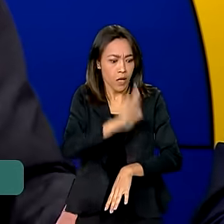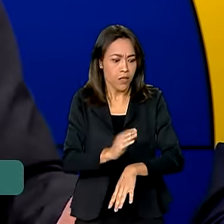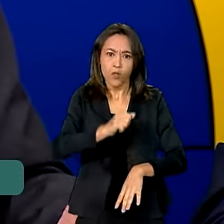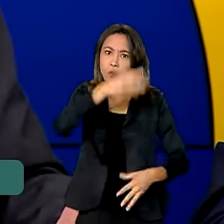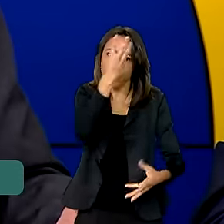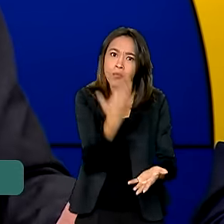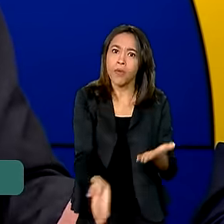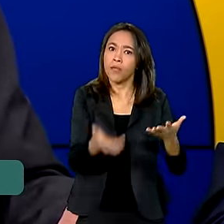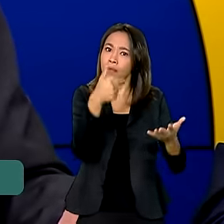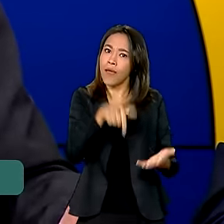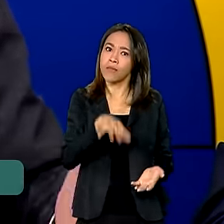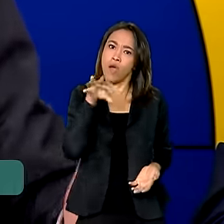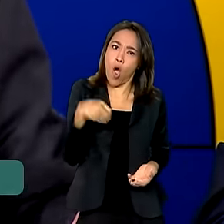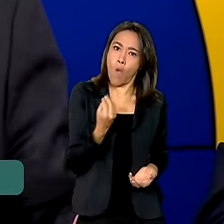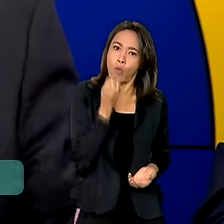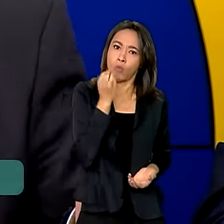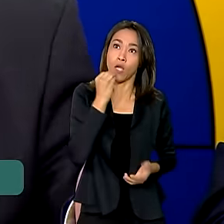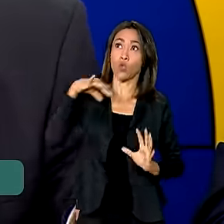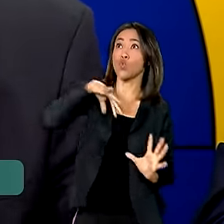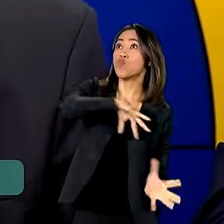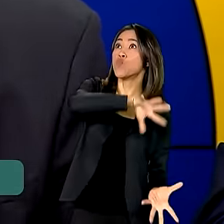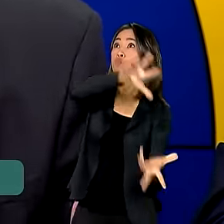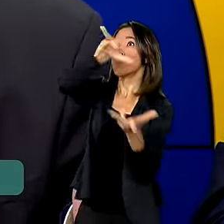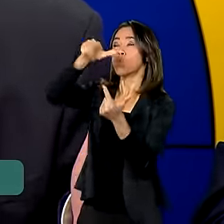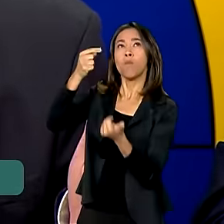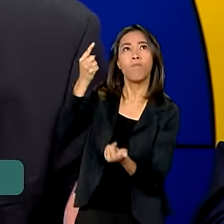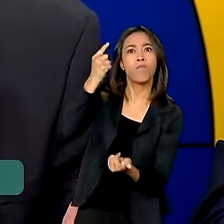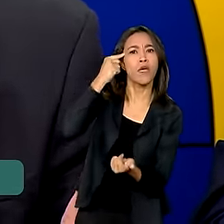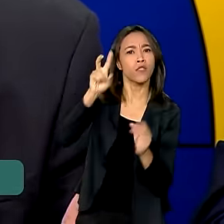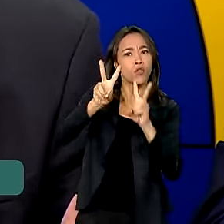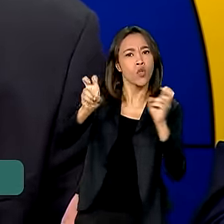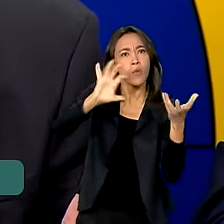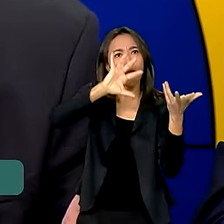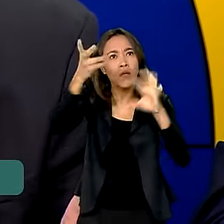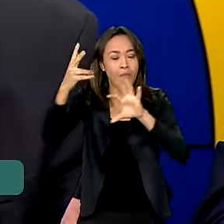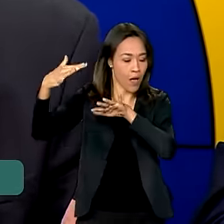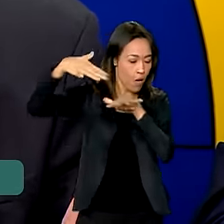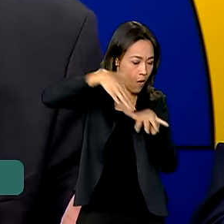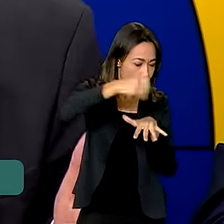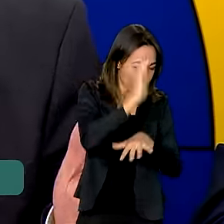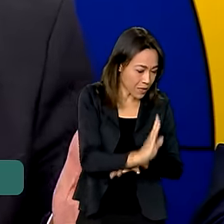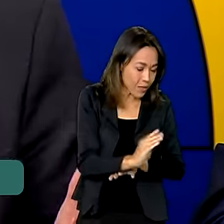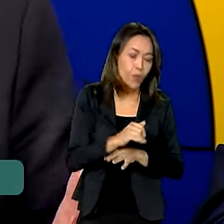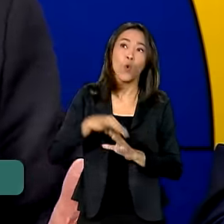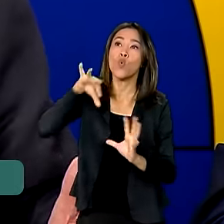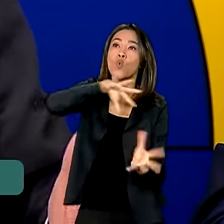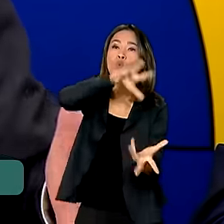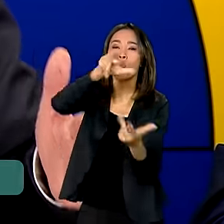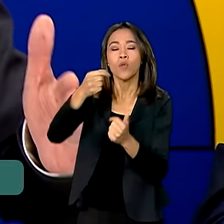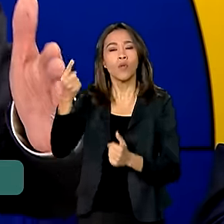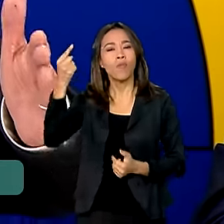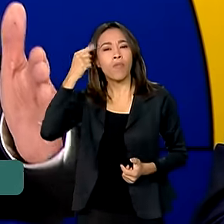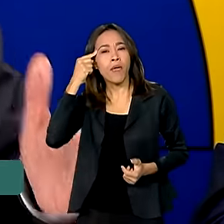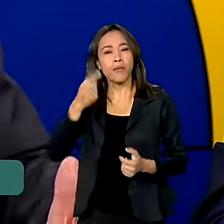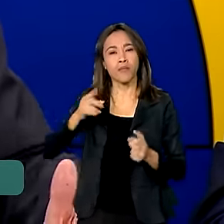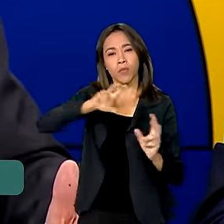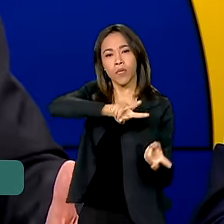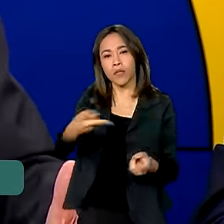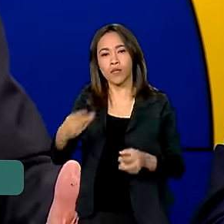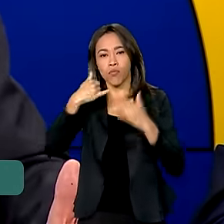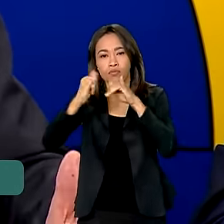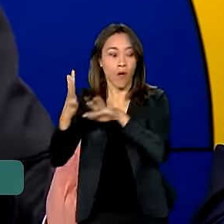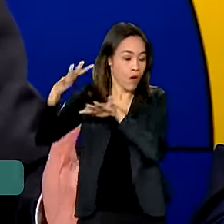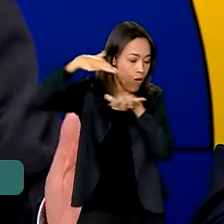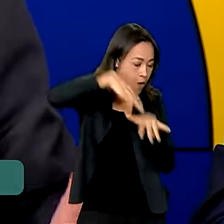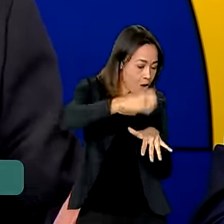essa oportunidade. O mundo, quando pensa na questão climática, olha o Brasil. O mundo, quando pensa em transenergética, pensa